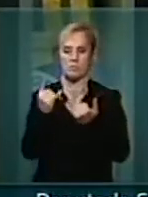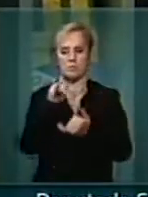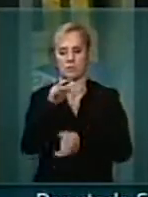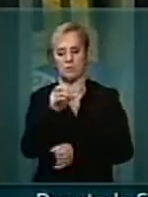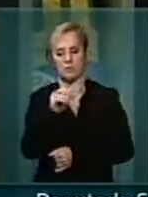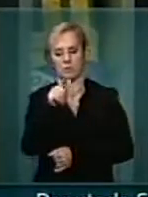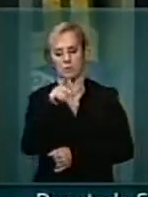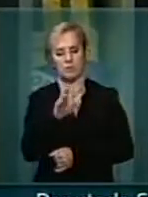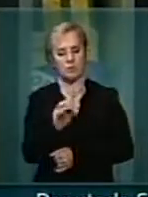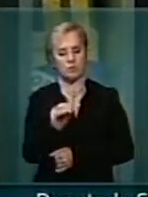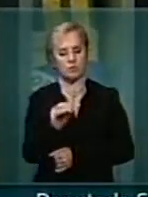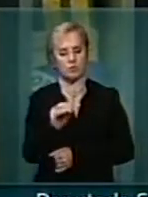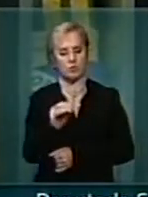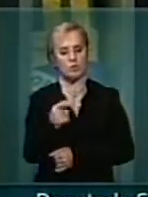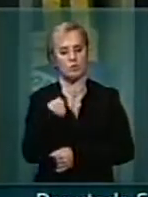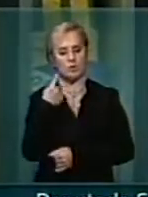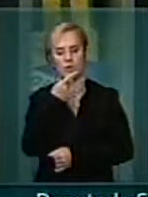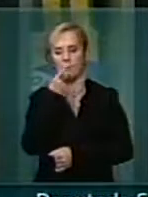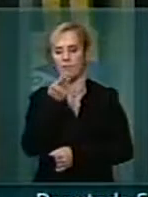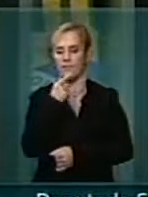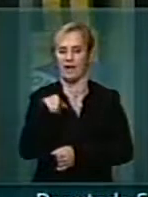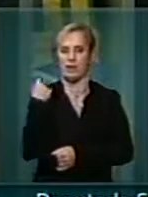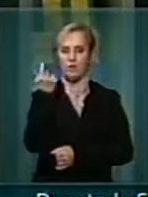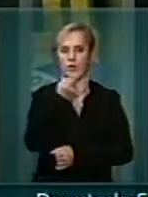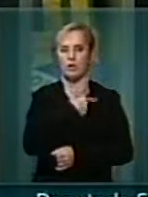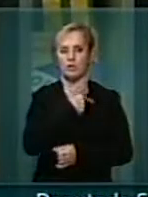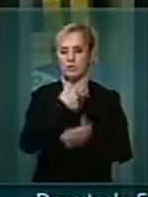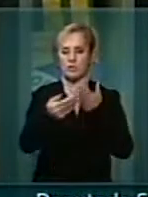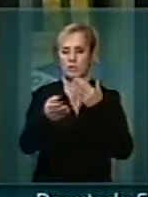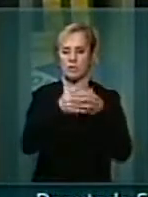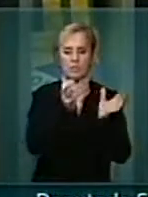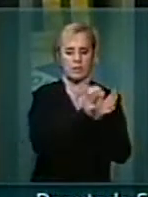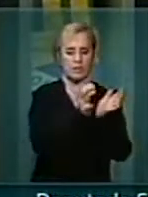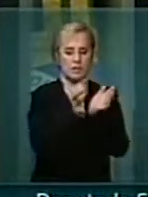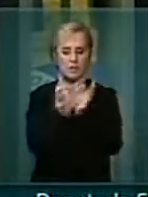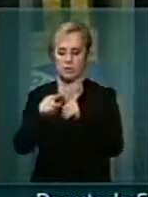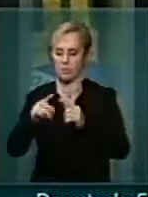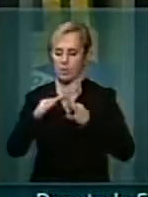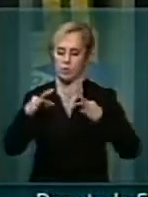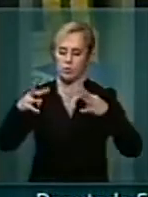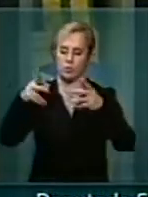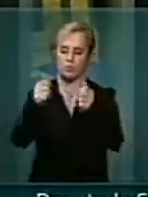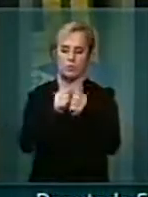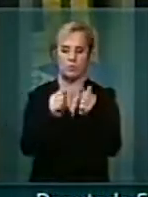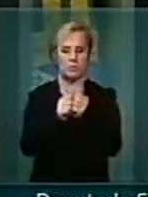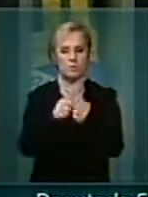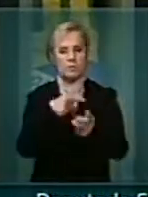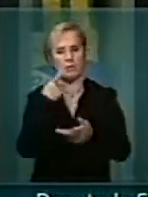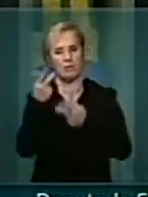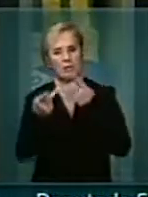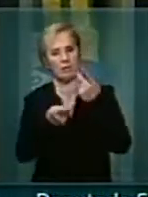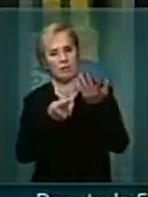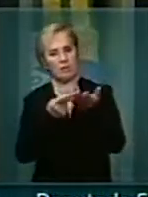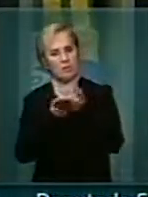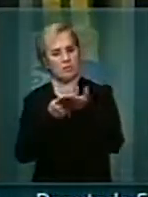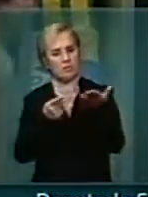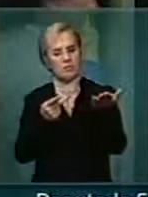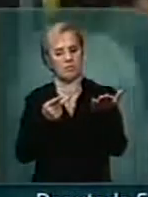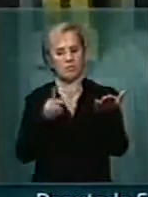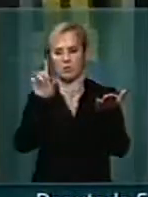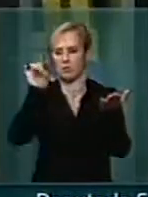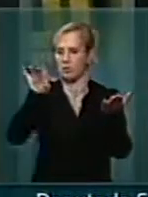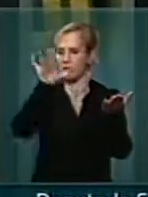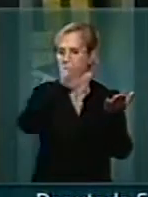um todo, independentemente de cicla partidária, nós estaremos fulminando de morte a prerrogativa de cada um